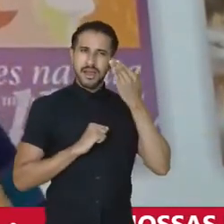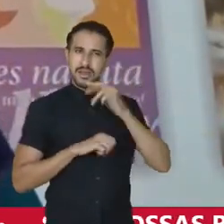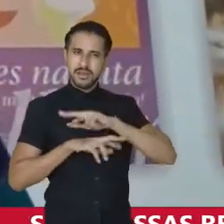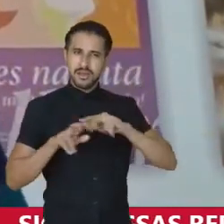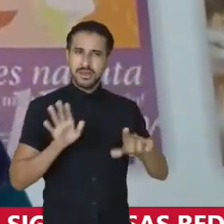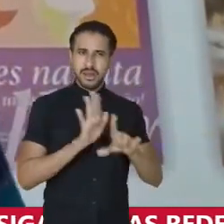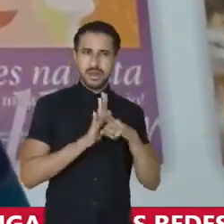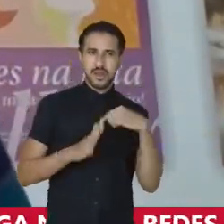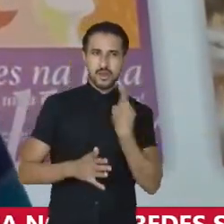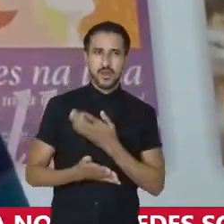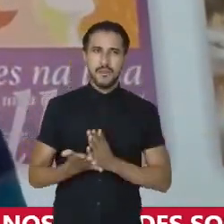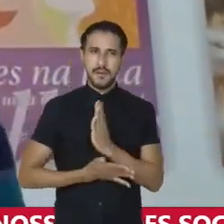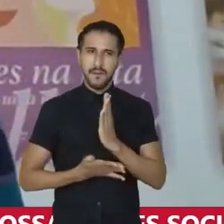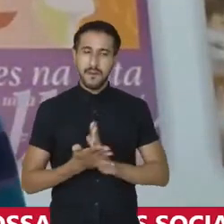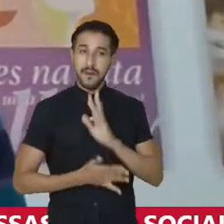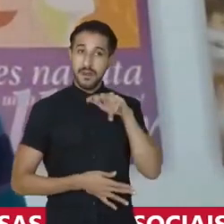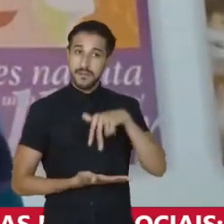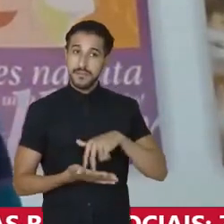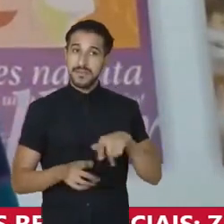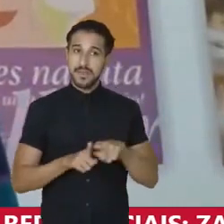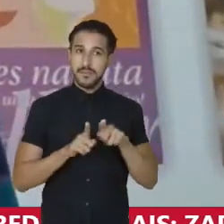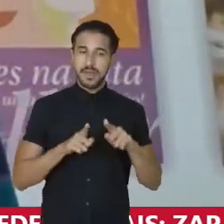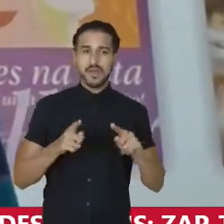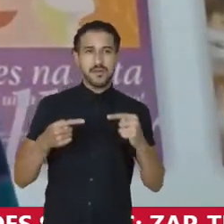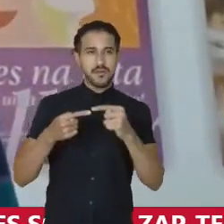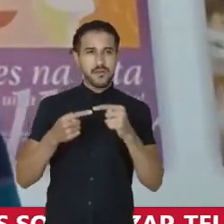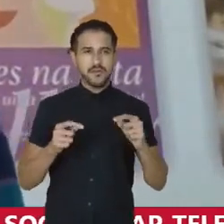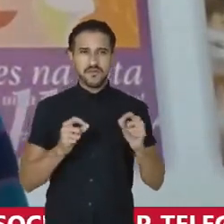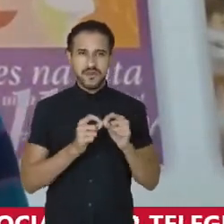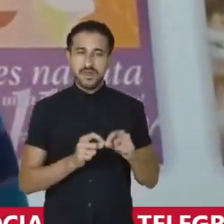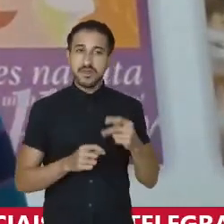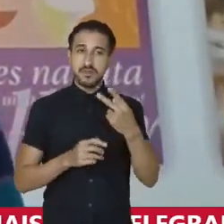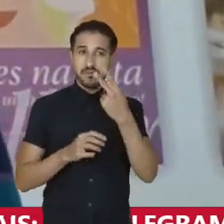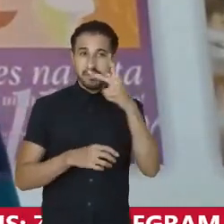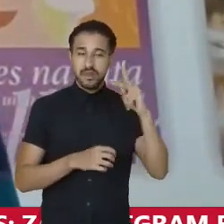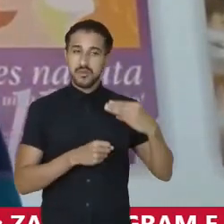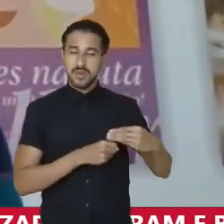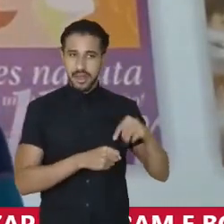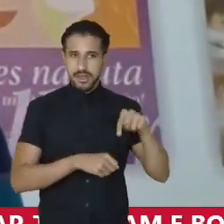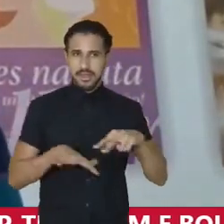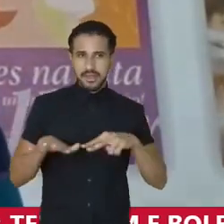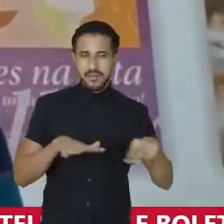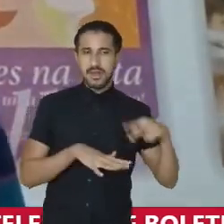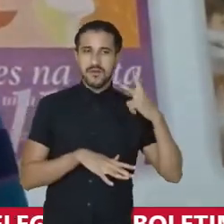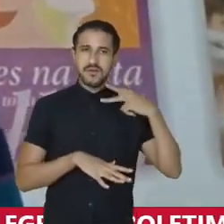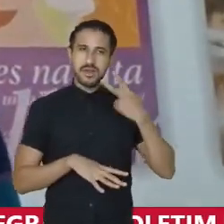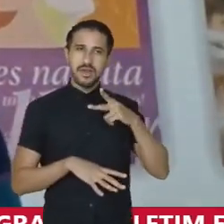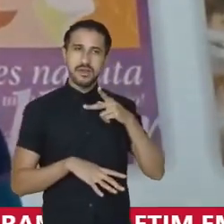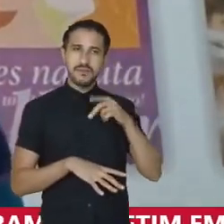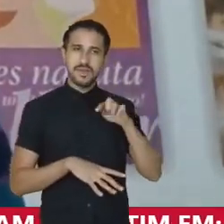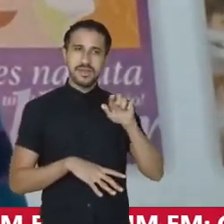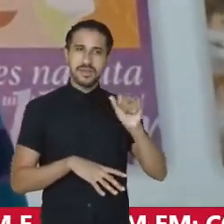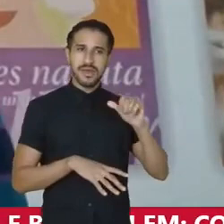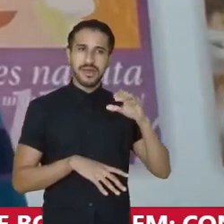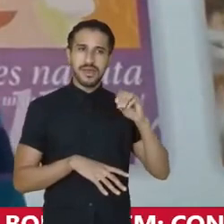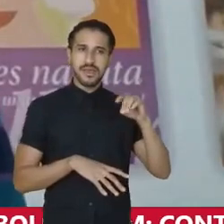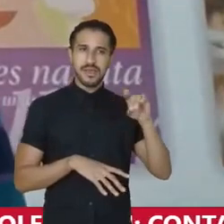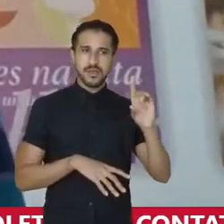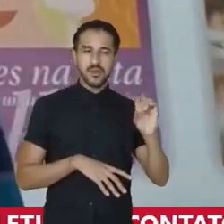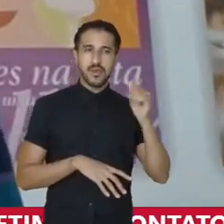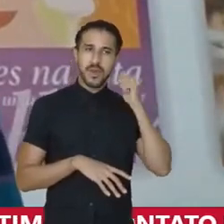legislações que a gente aprovou aqui e reproduziram seus municípios. Essa semana mesmo, a vereadora Priscila Canedo